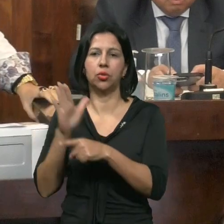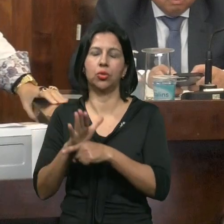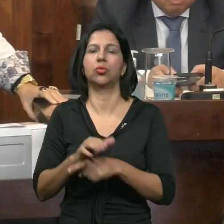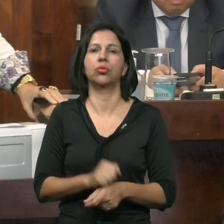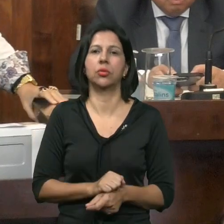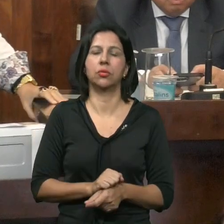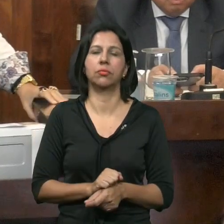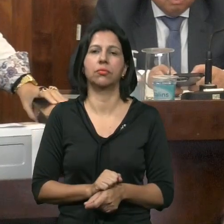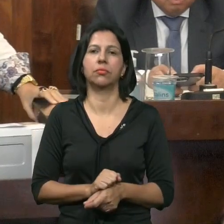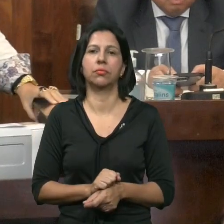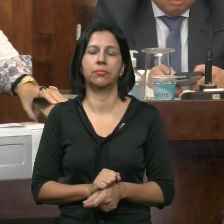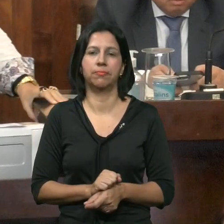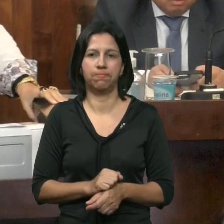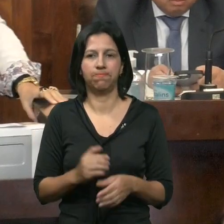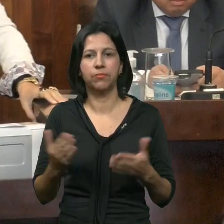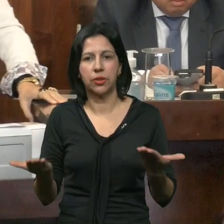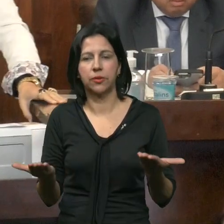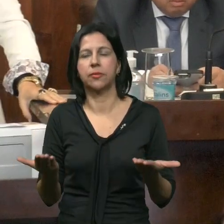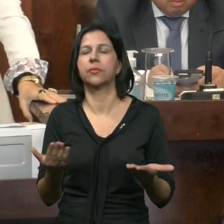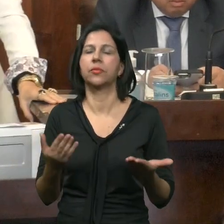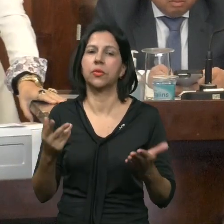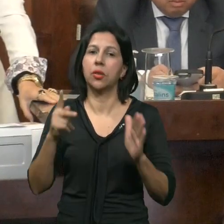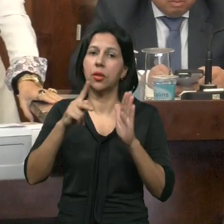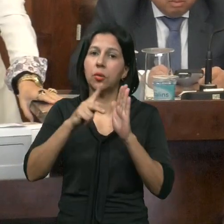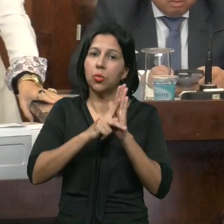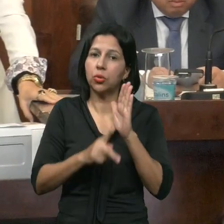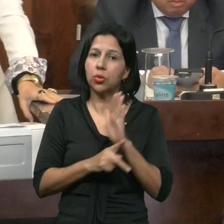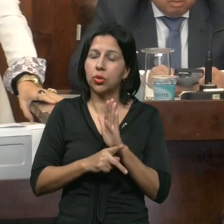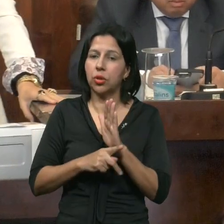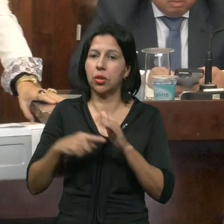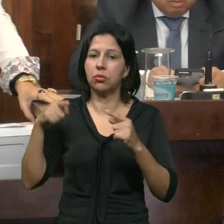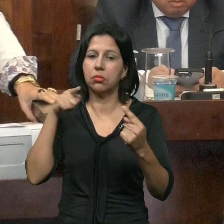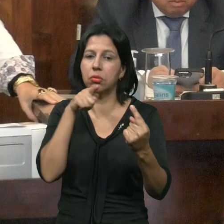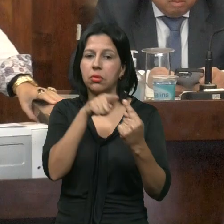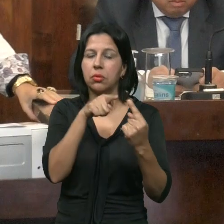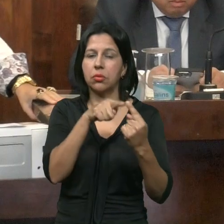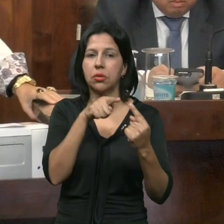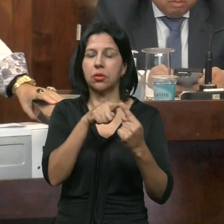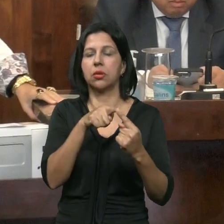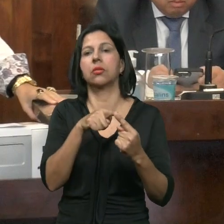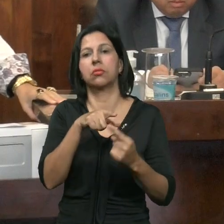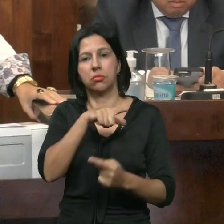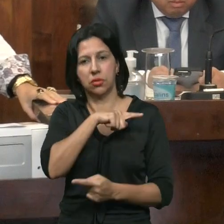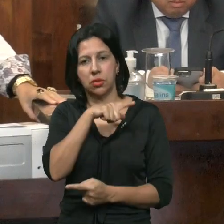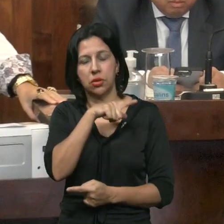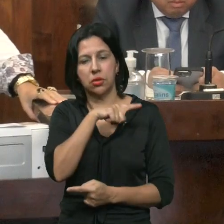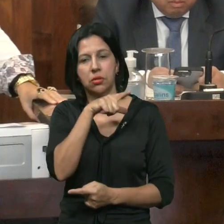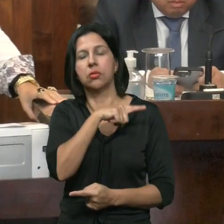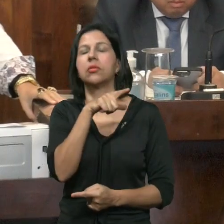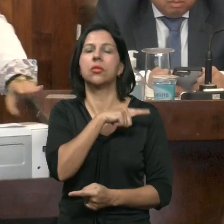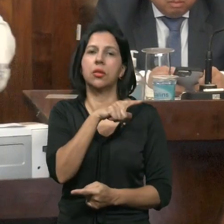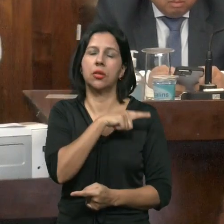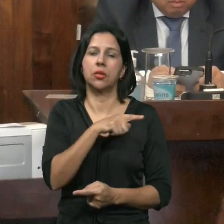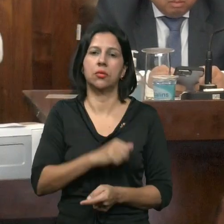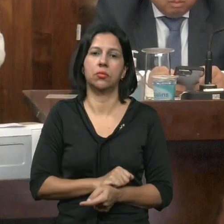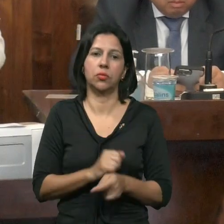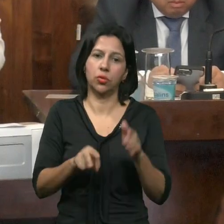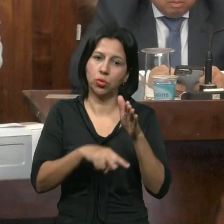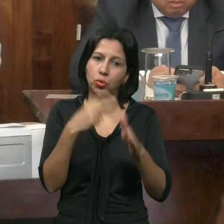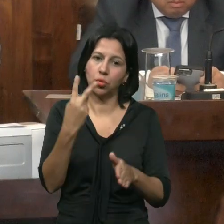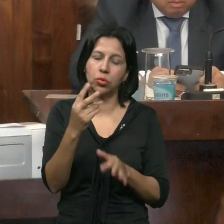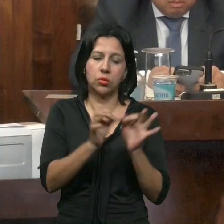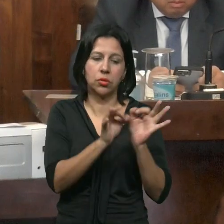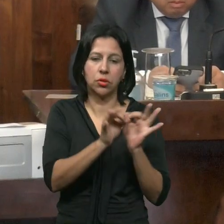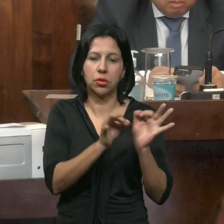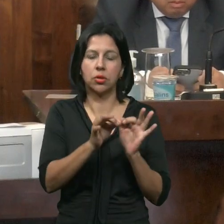Comissão De Justiça e Redação Esse Projeto Especificamente Passa Pela Comissão Pelas Comissões Permanentes Essas Duas É Justiça e